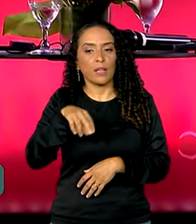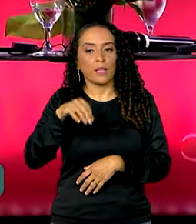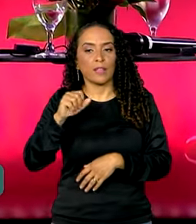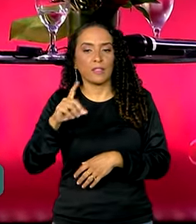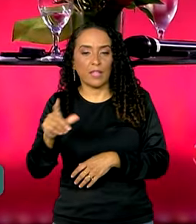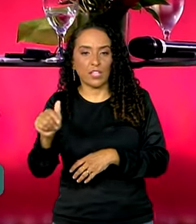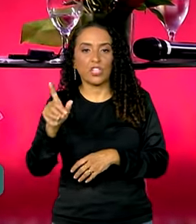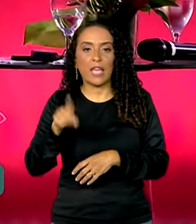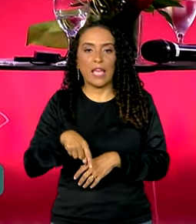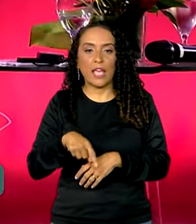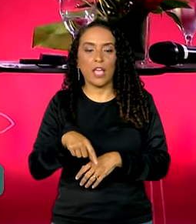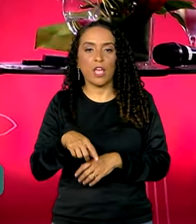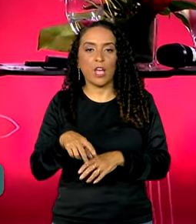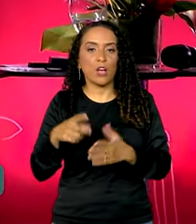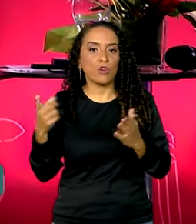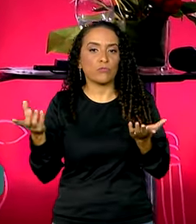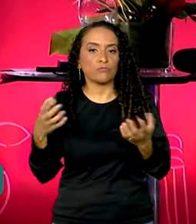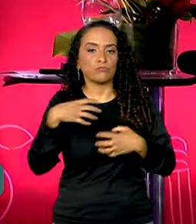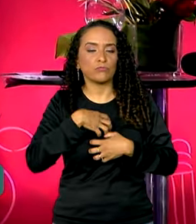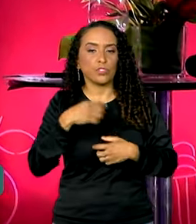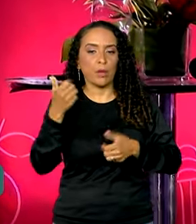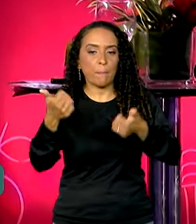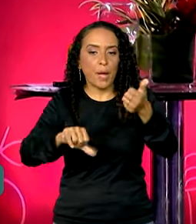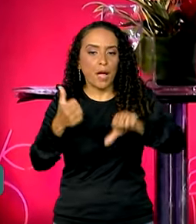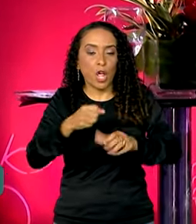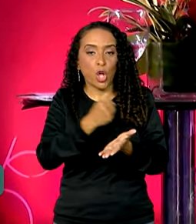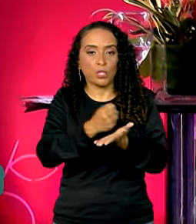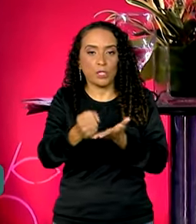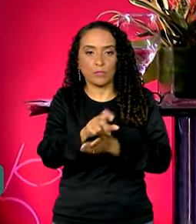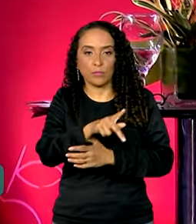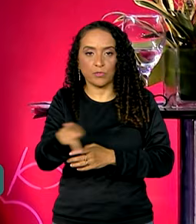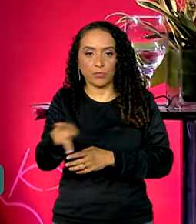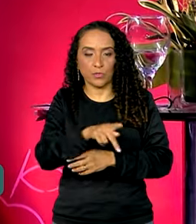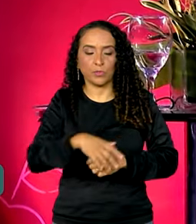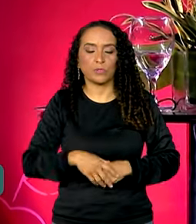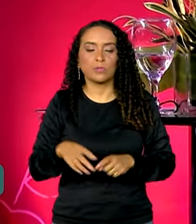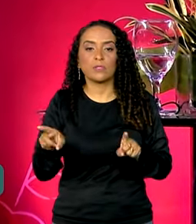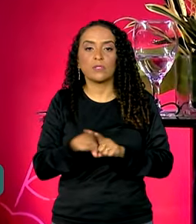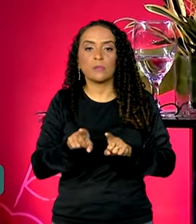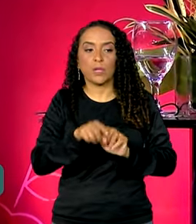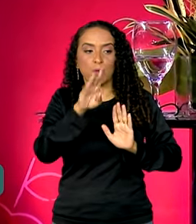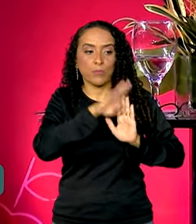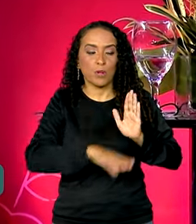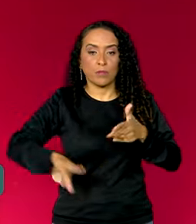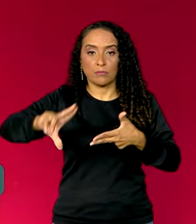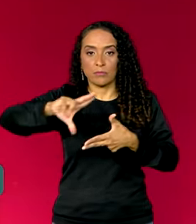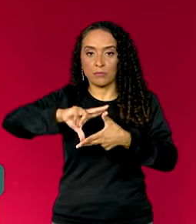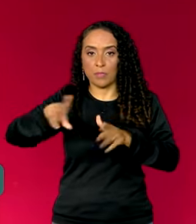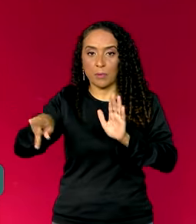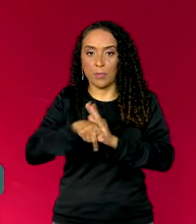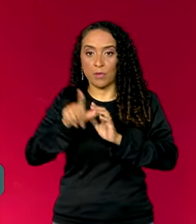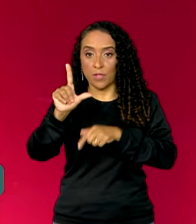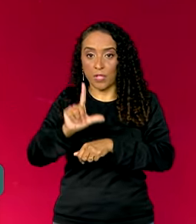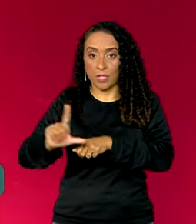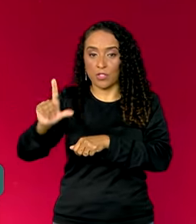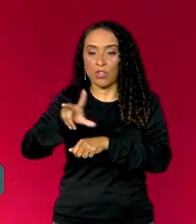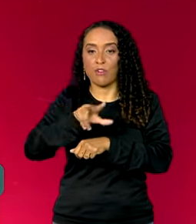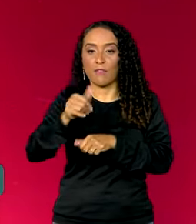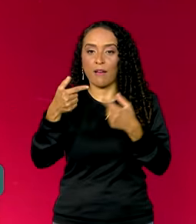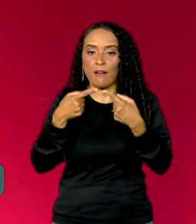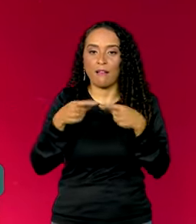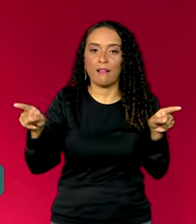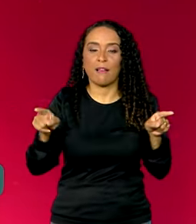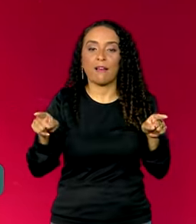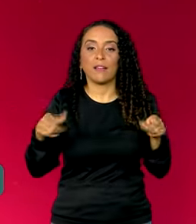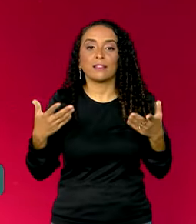uma das formas de avaliação e contratação de professores, e que o pé de meia das licenciaturas deve ser lançado